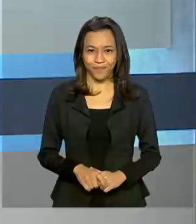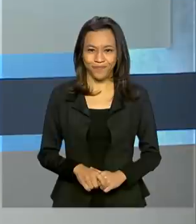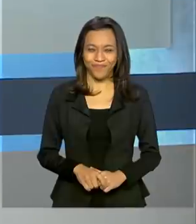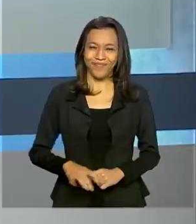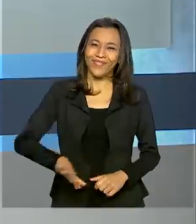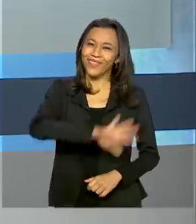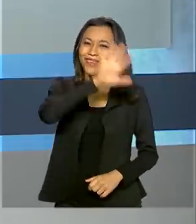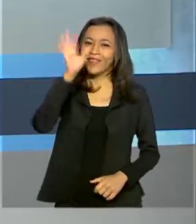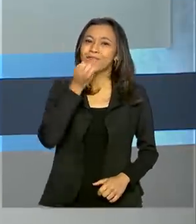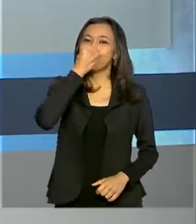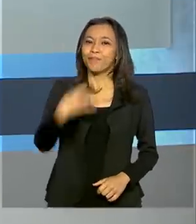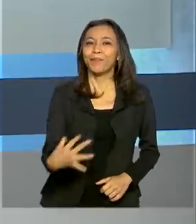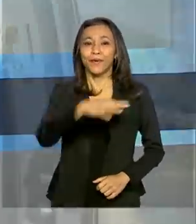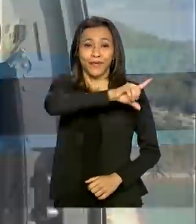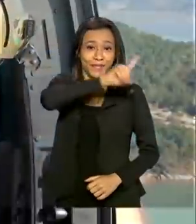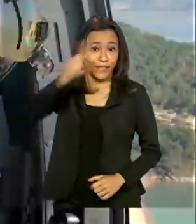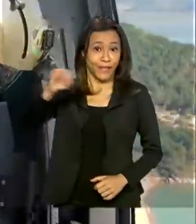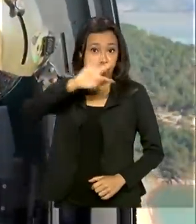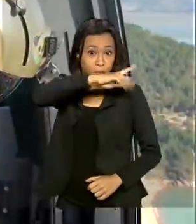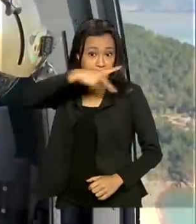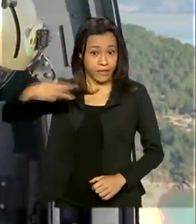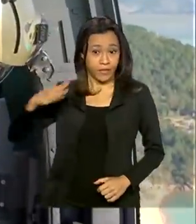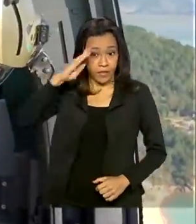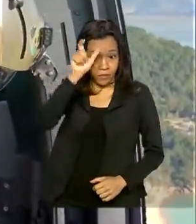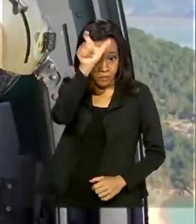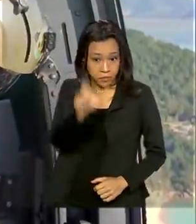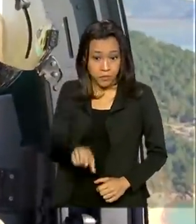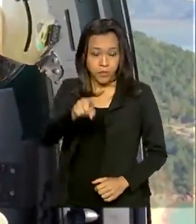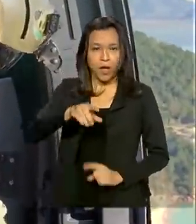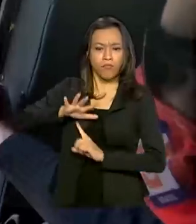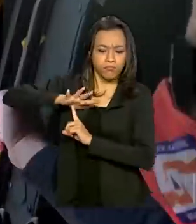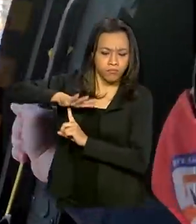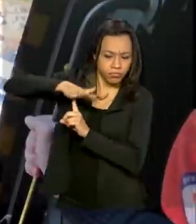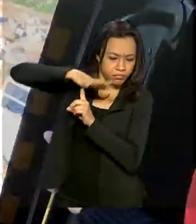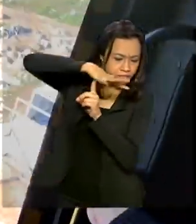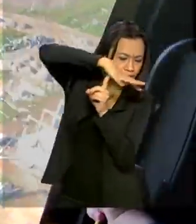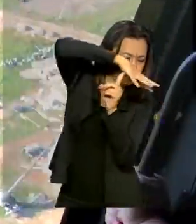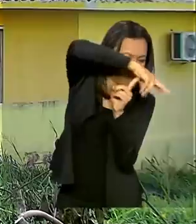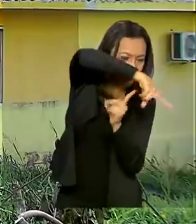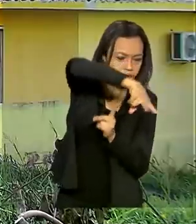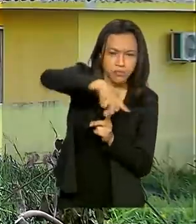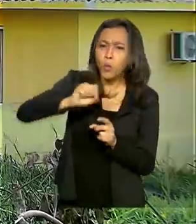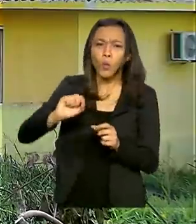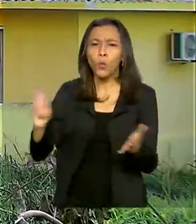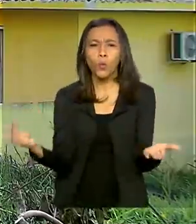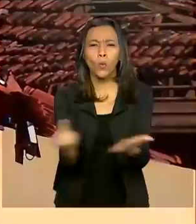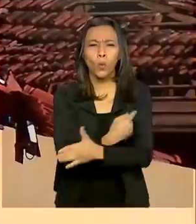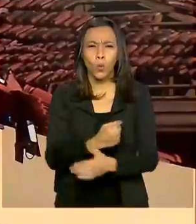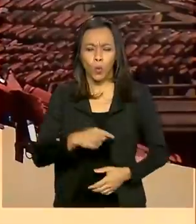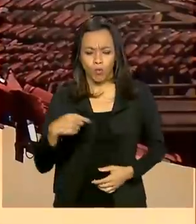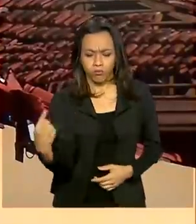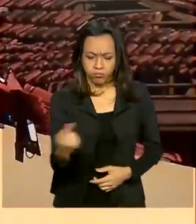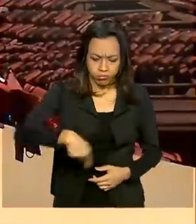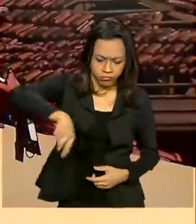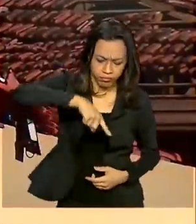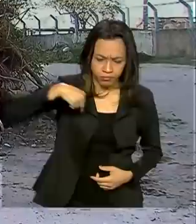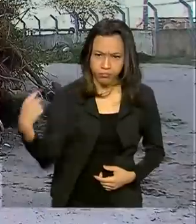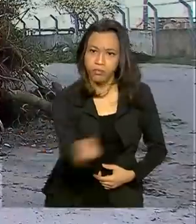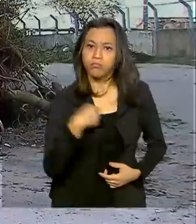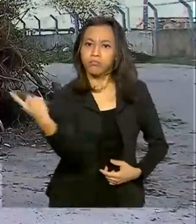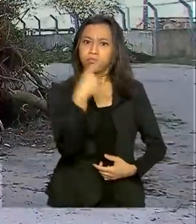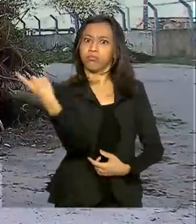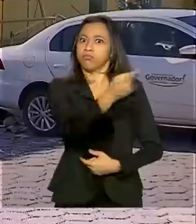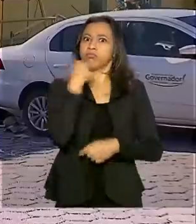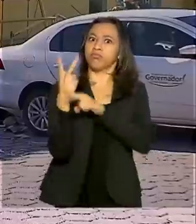Olá, bom dia. Presidente Jair Bolsonaro sobrevoa áreas afetadas pelo ciclone-bomba em Santa Catarina e garante